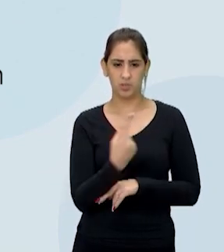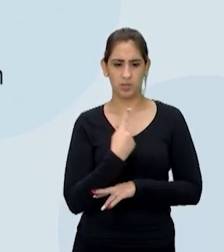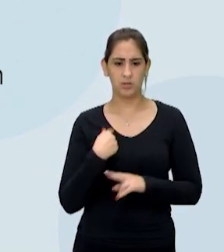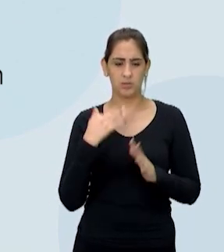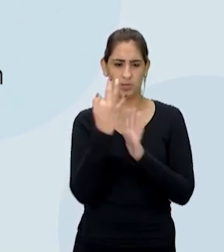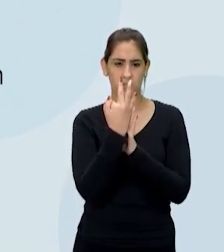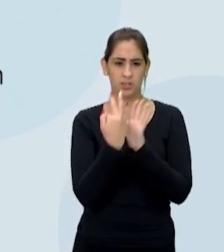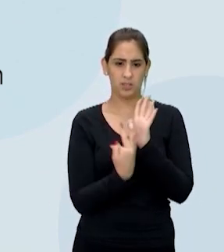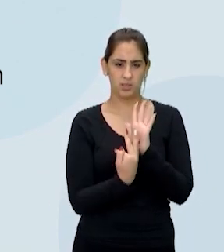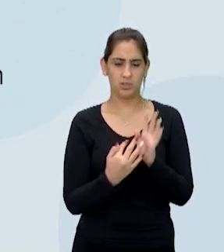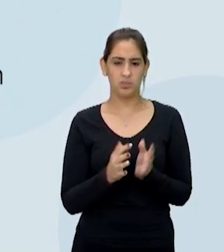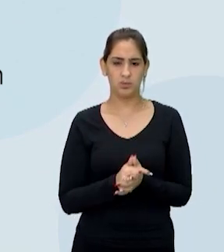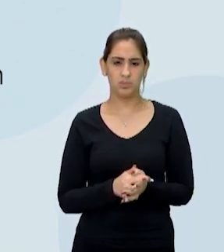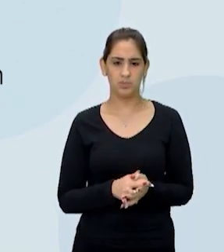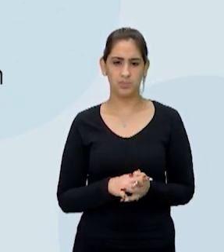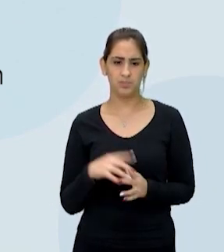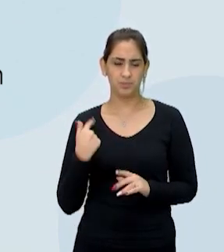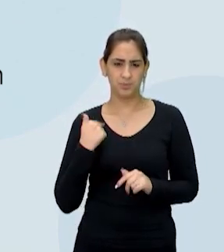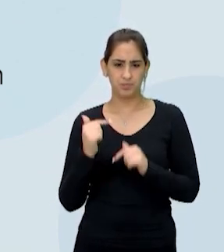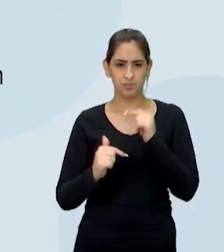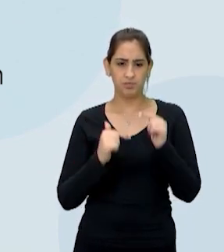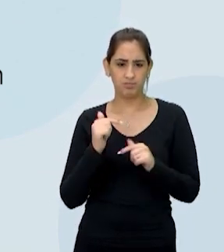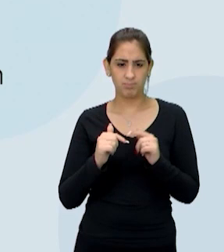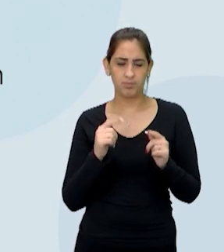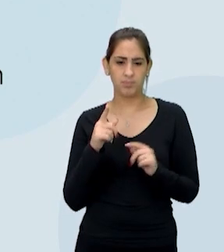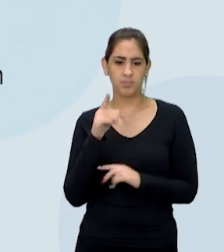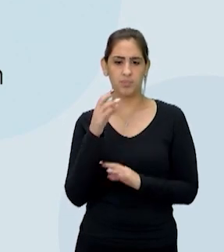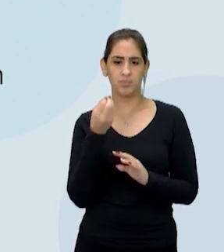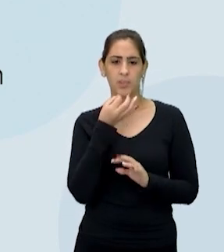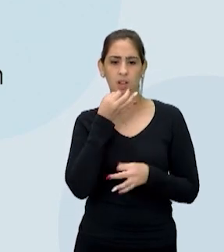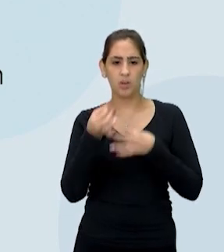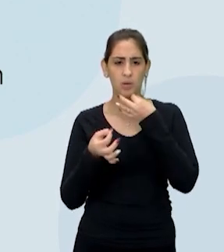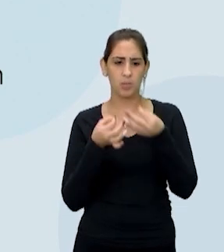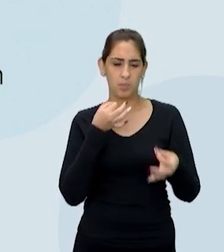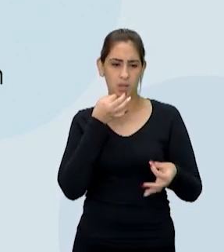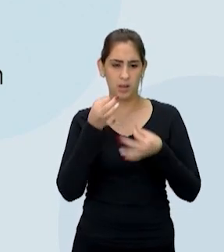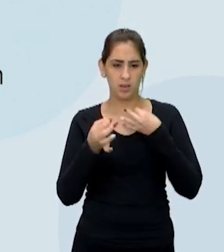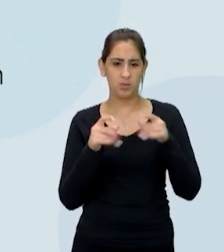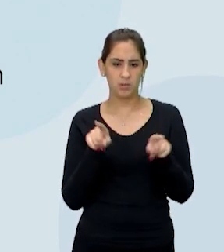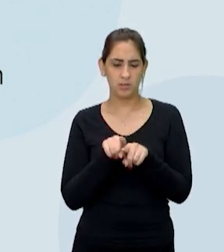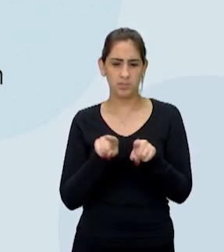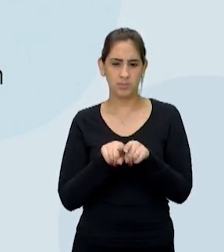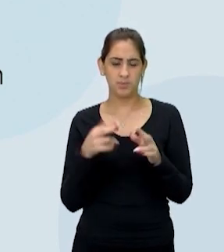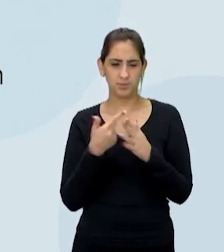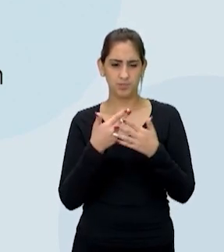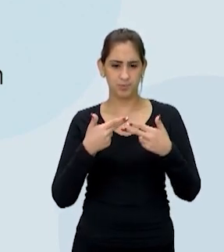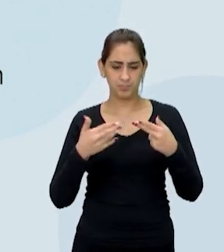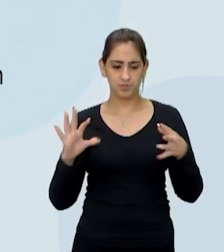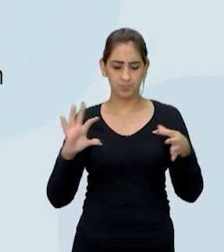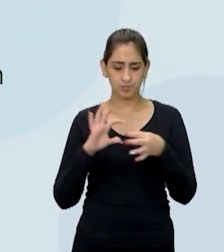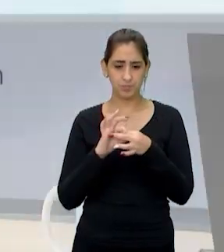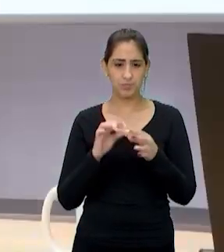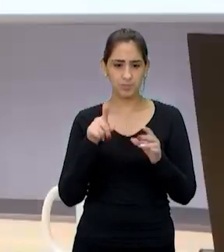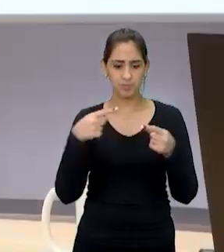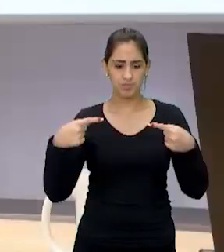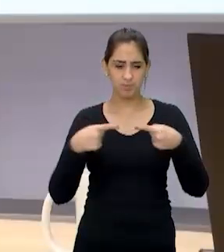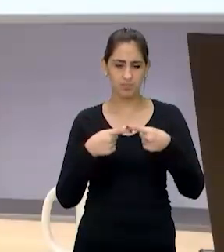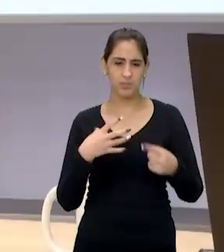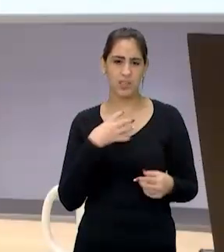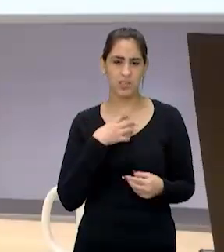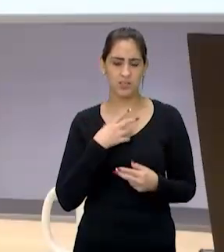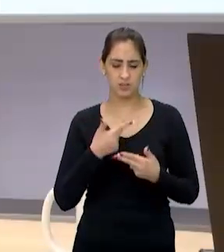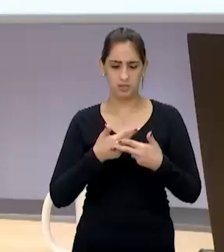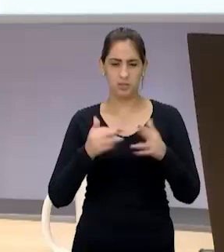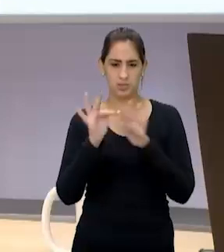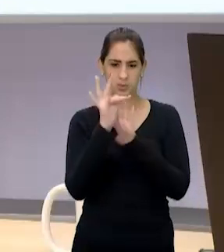texto. Então, a gente trabalhou argumentação e elementos coesivos para dar sentido a esse texto